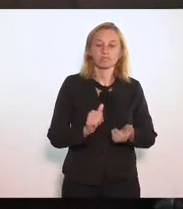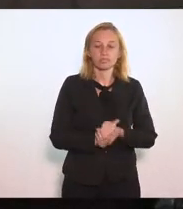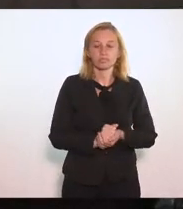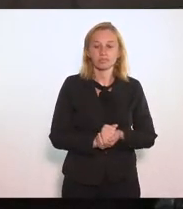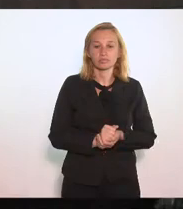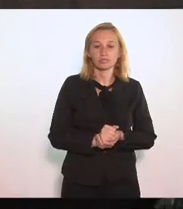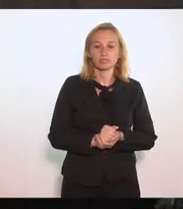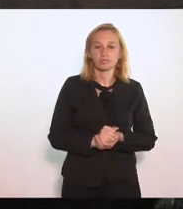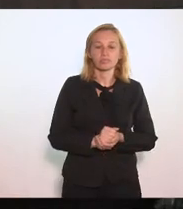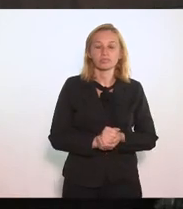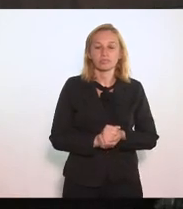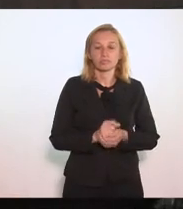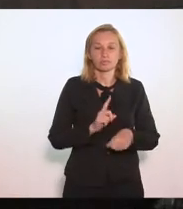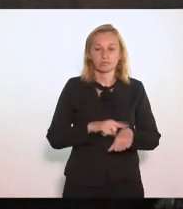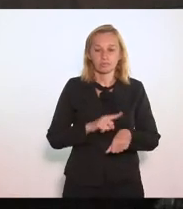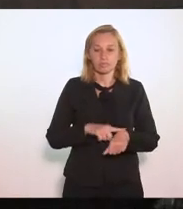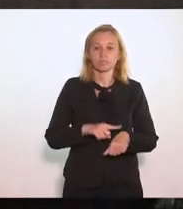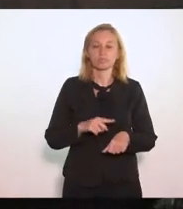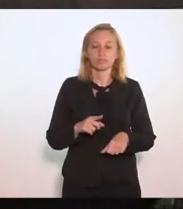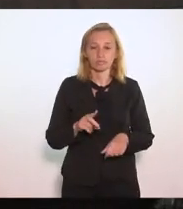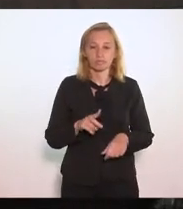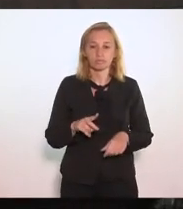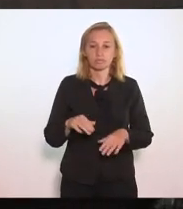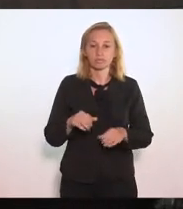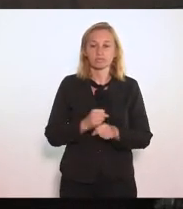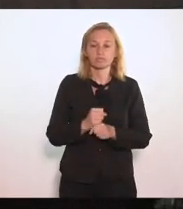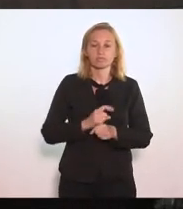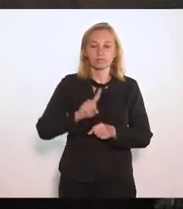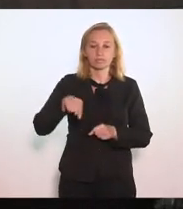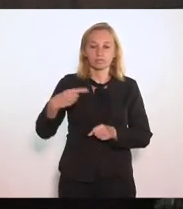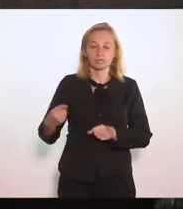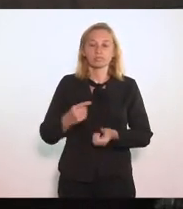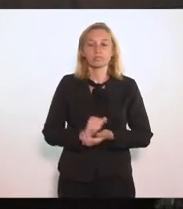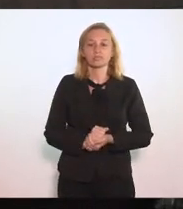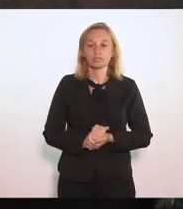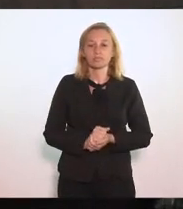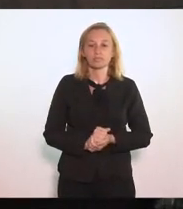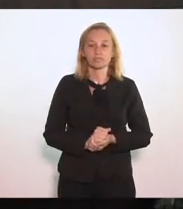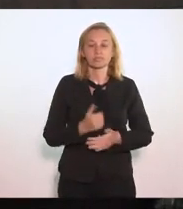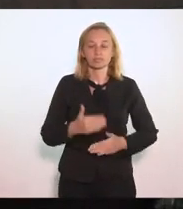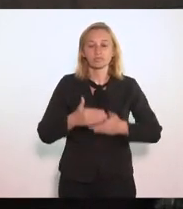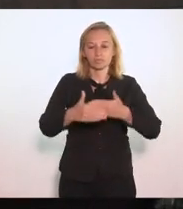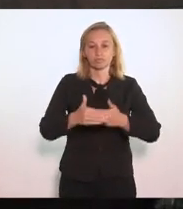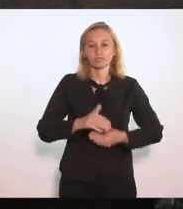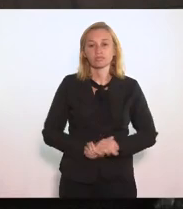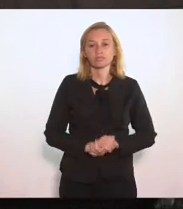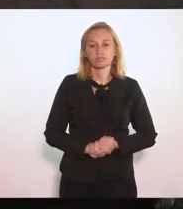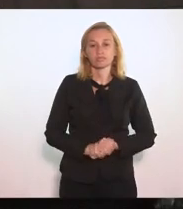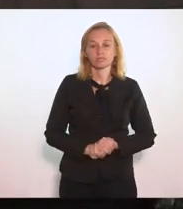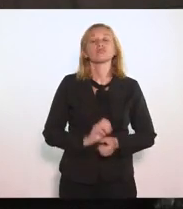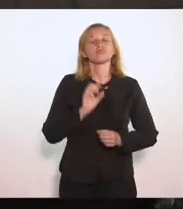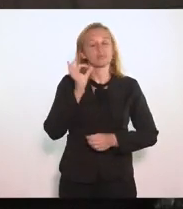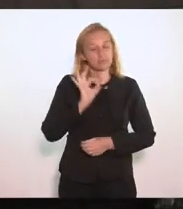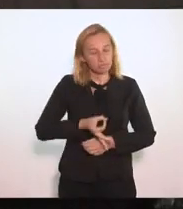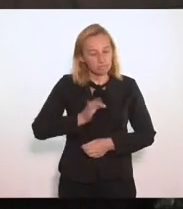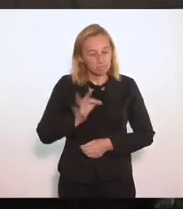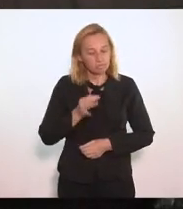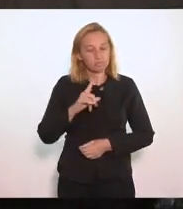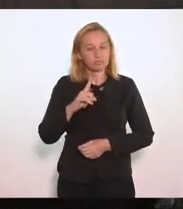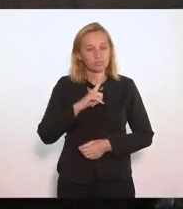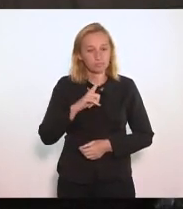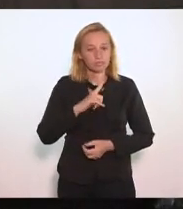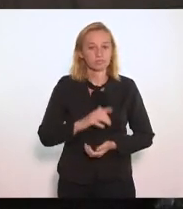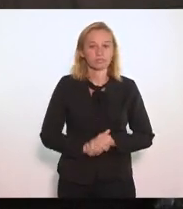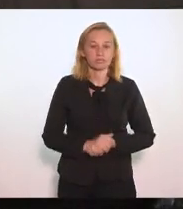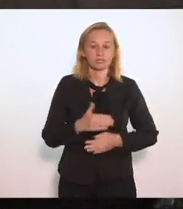obras Que a gente vai ter Nos próximos anos Pode Alavancar Pode não Tenho certeza Que irá alavancar